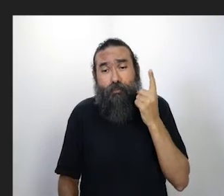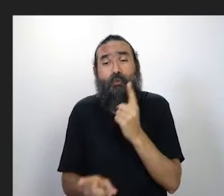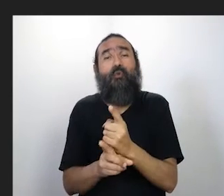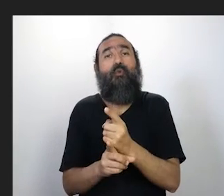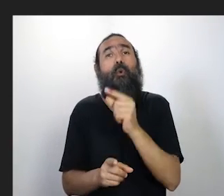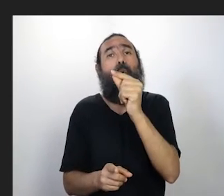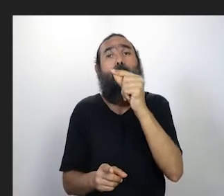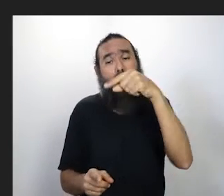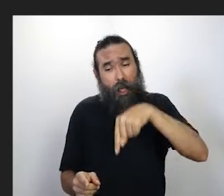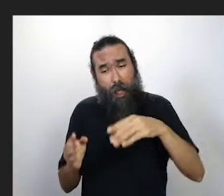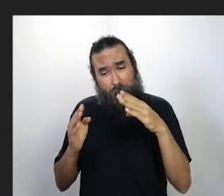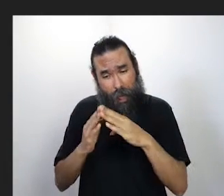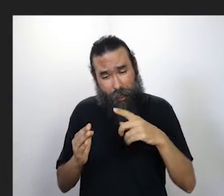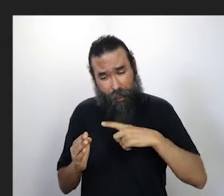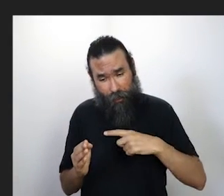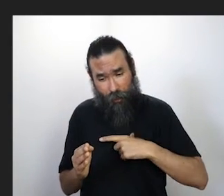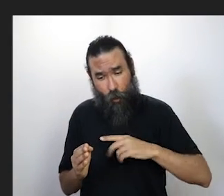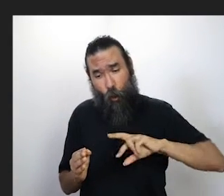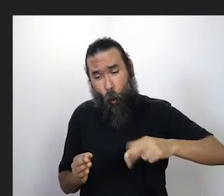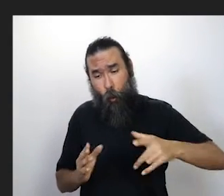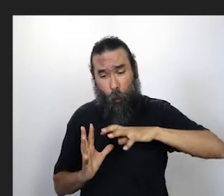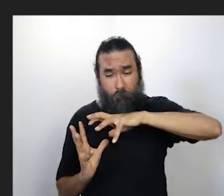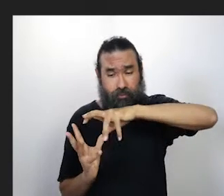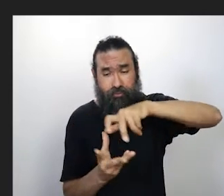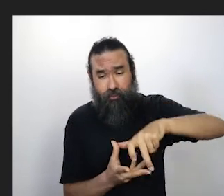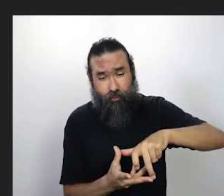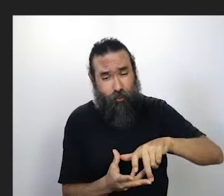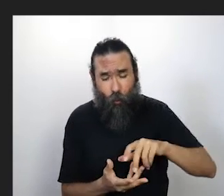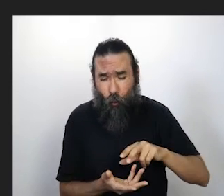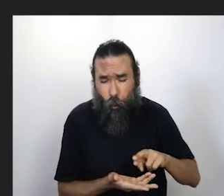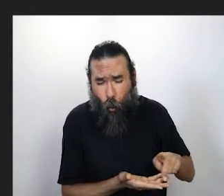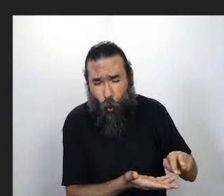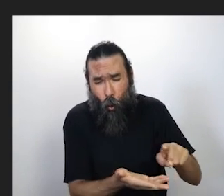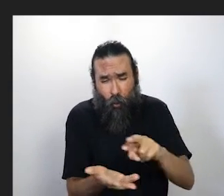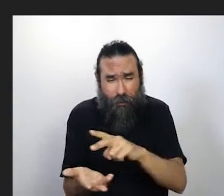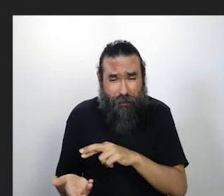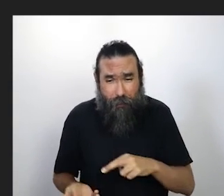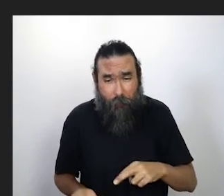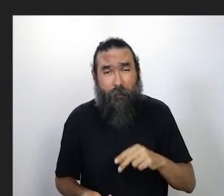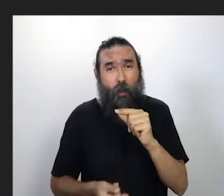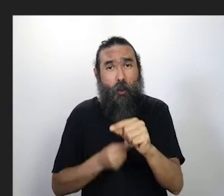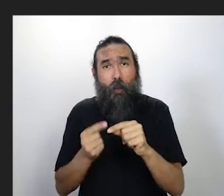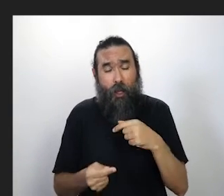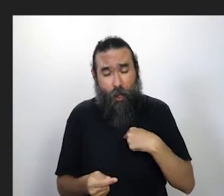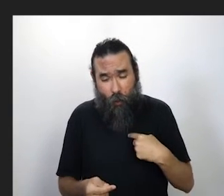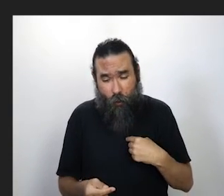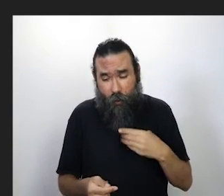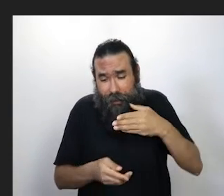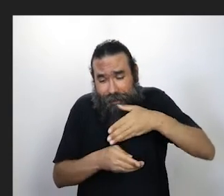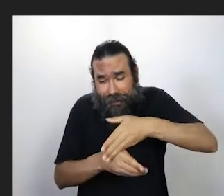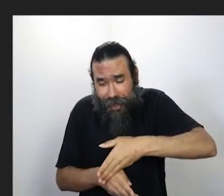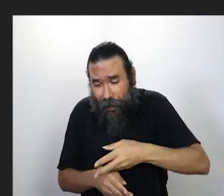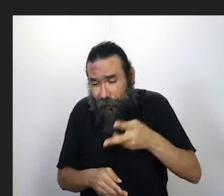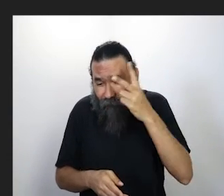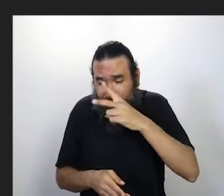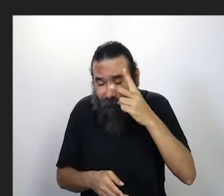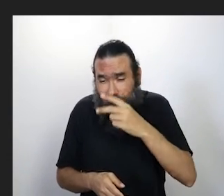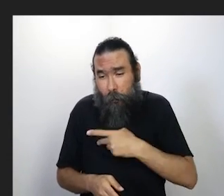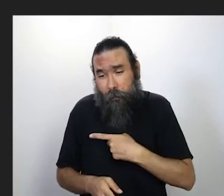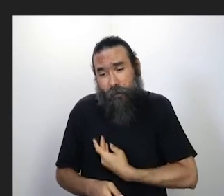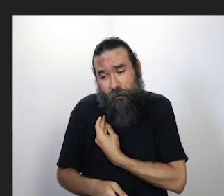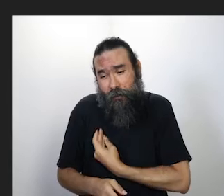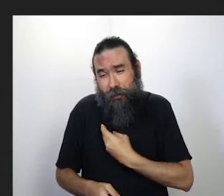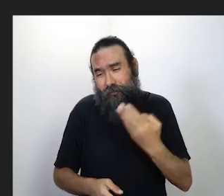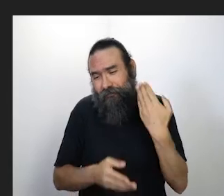um mundo, um universo, e como o André falou, gente vai revisitando, que eu venho gravando